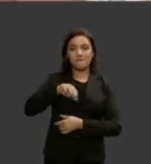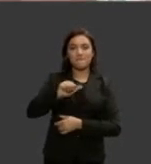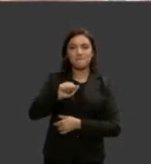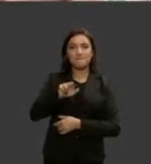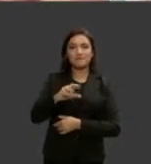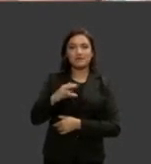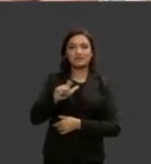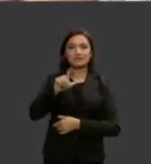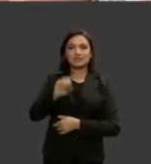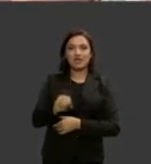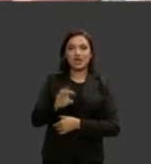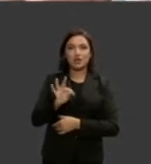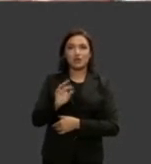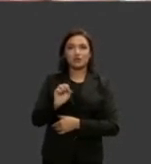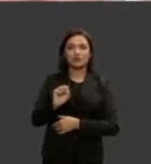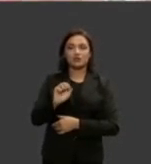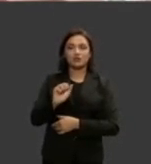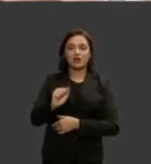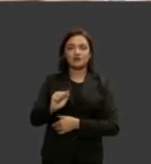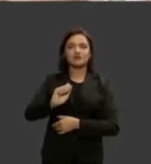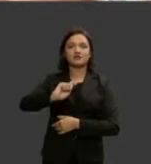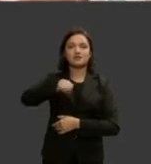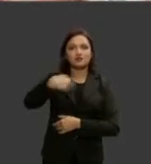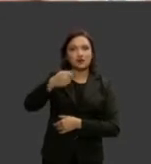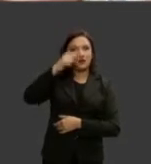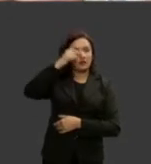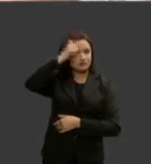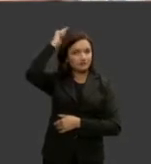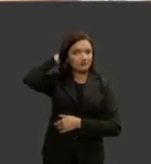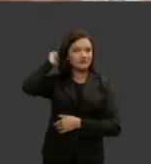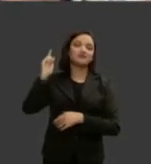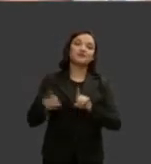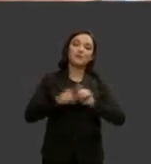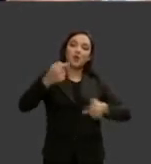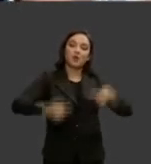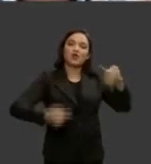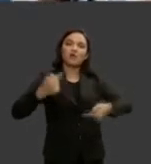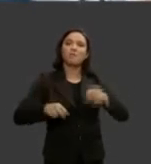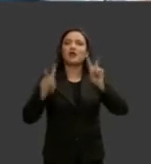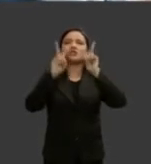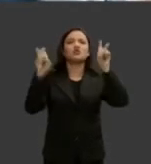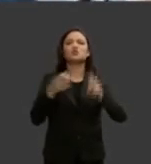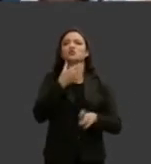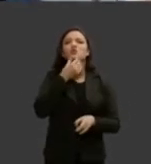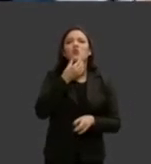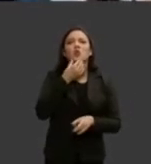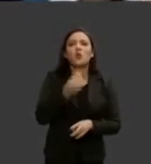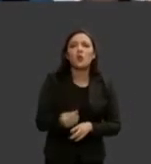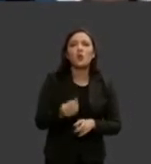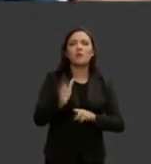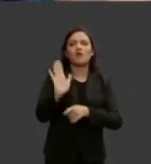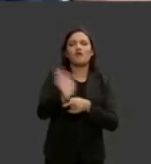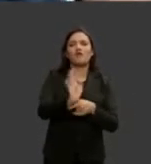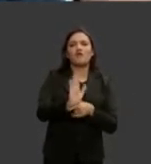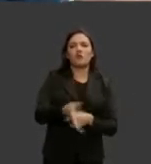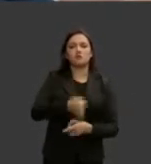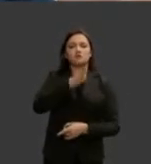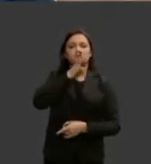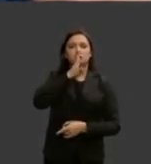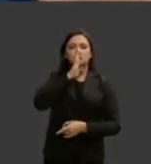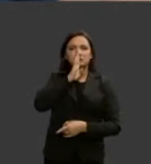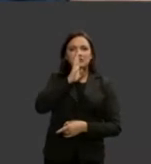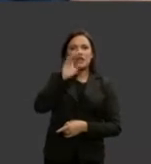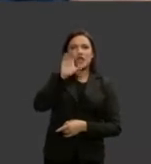e o debate sobre masculinidade a partir do filme silêncio dos homens homens e mulheres